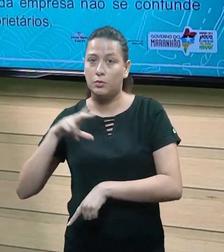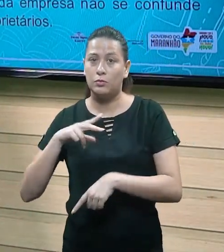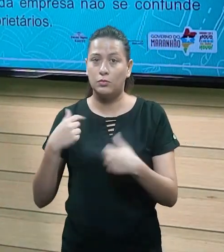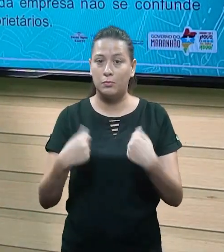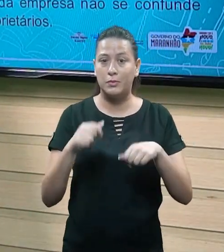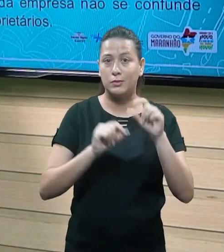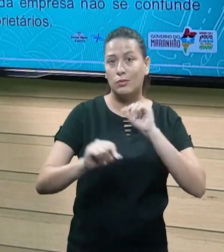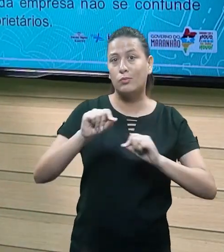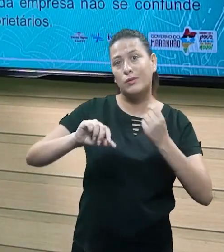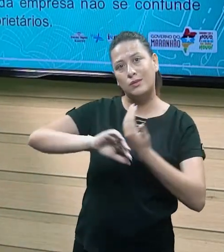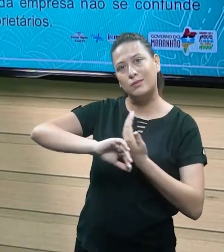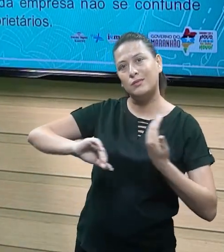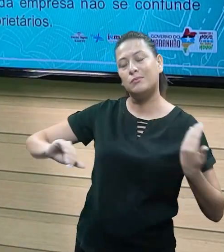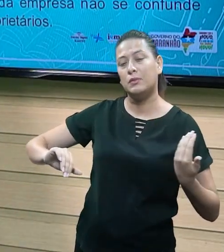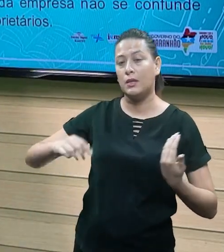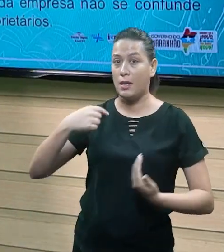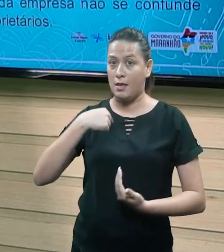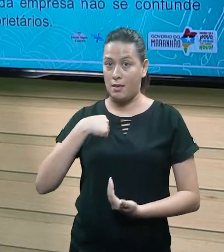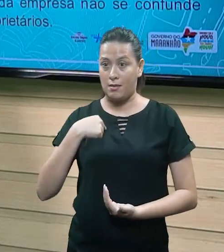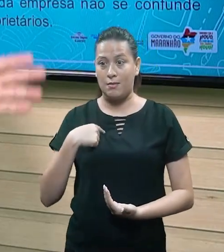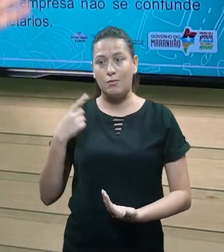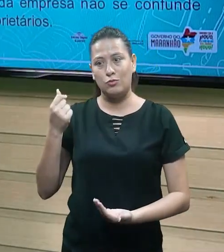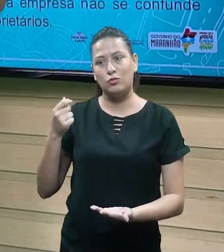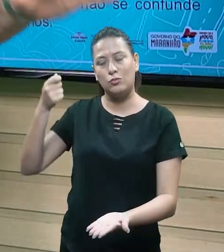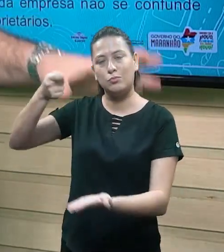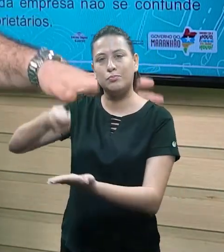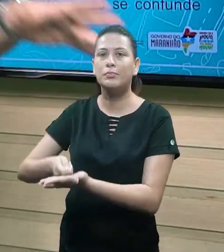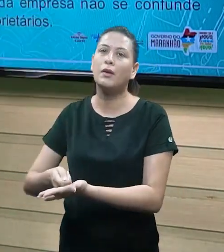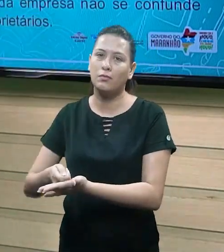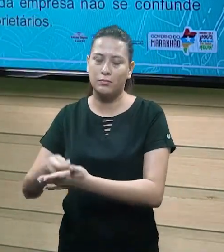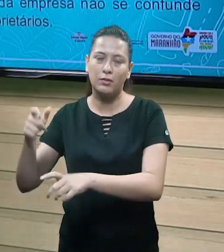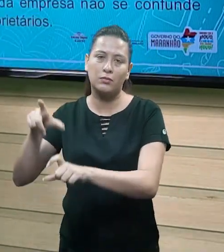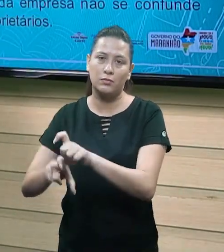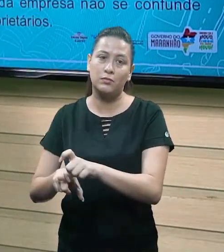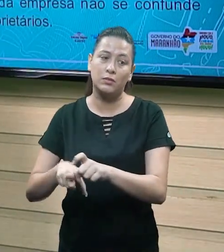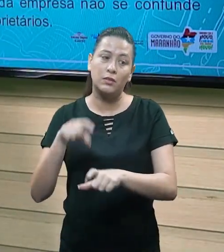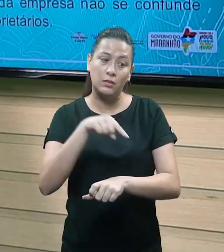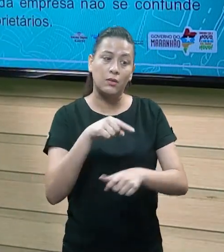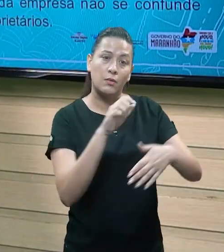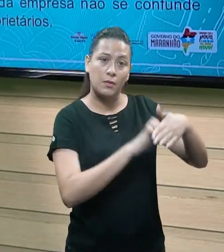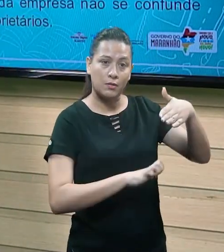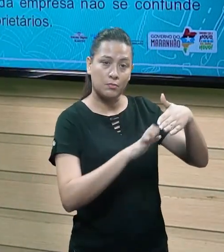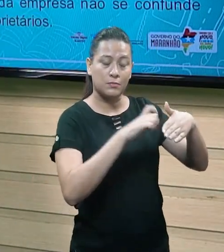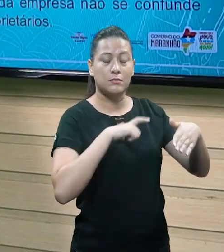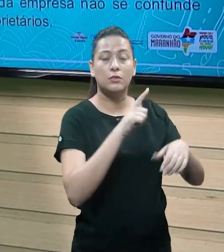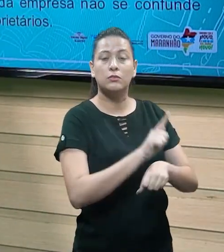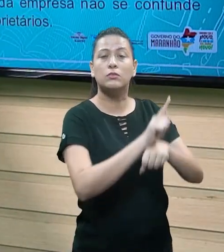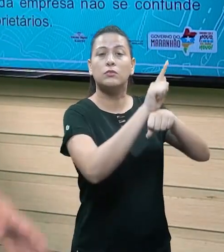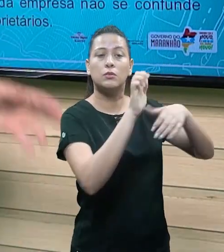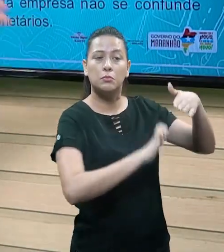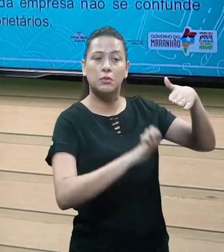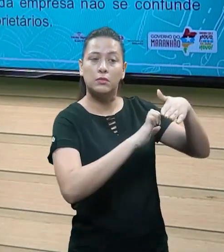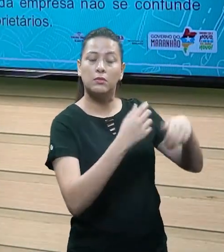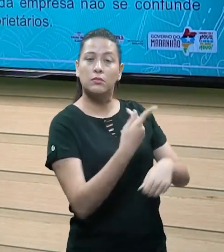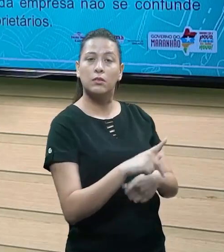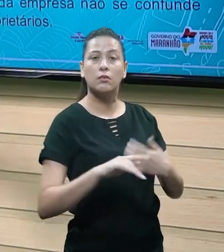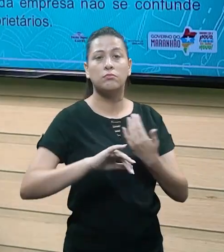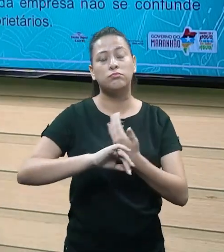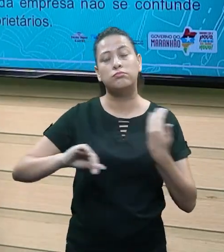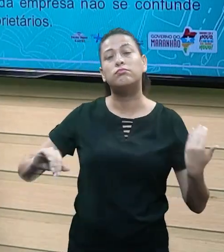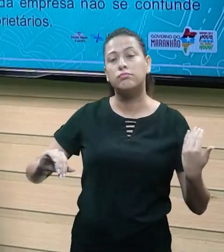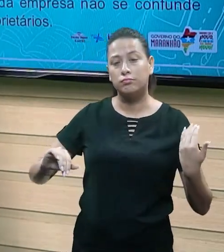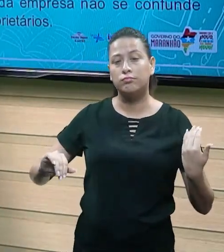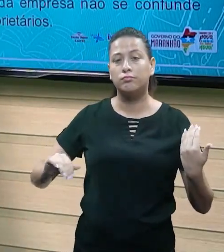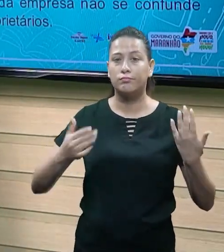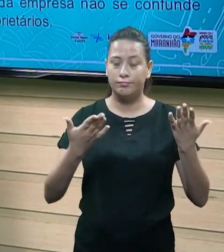separados, tá bom? Eu pago as minhas contas, a empresa tem a gestão empresarial dela, bem? Então, tem que ter o princípio da entidade, ele